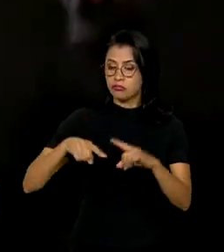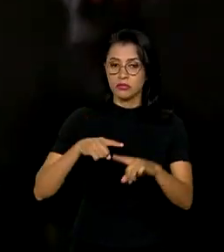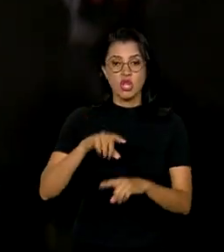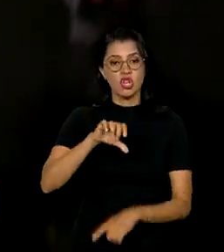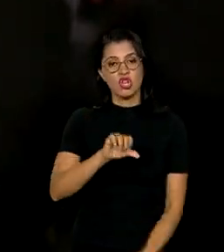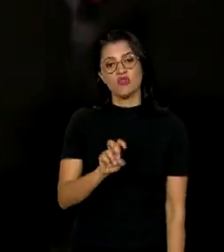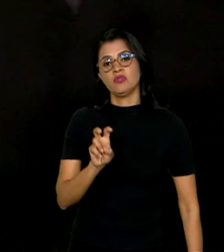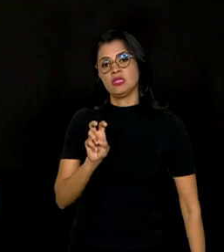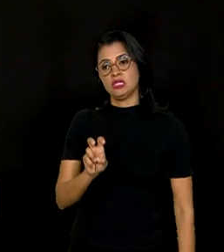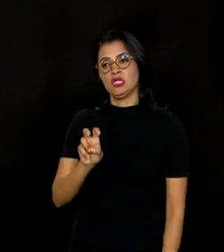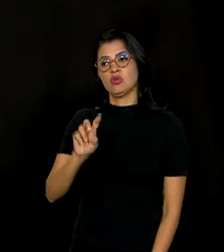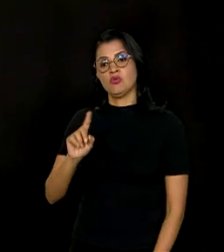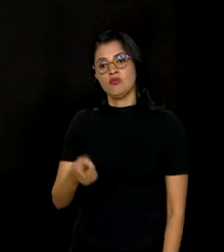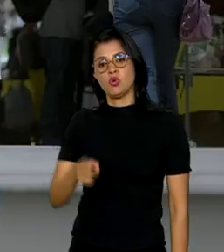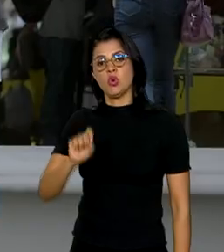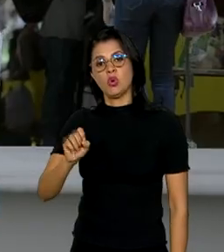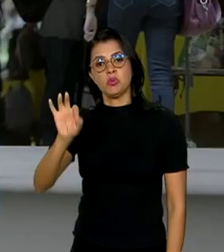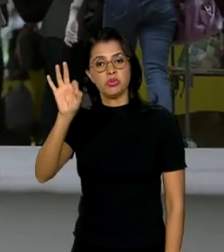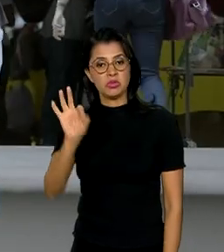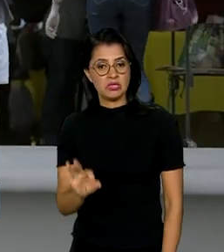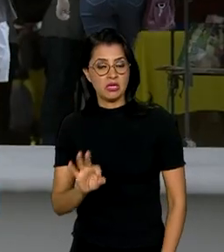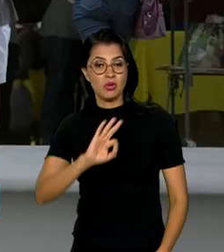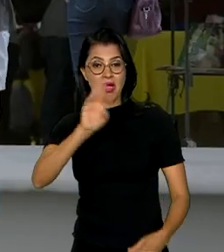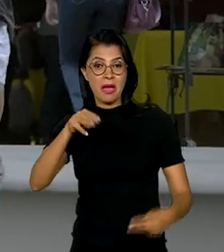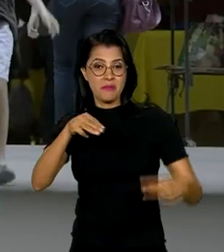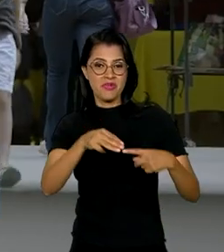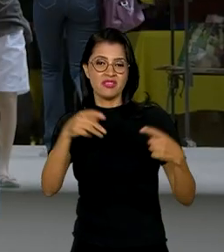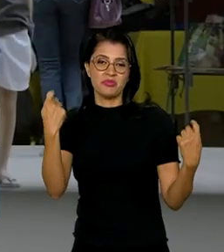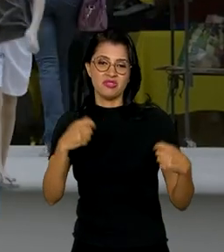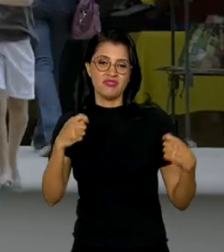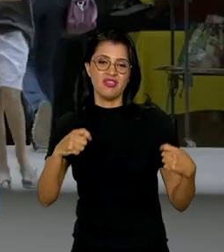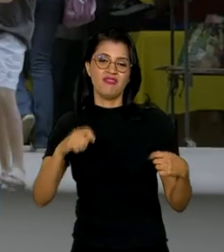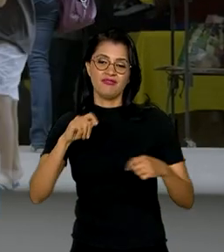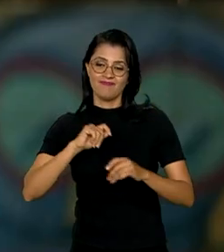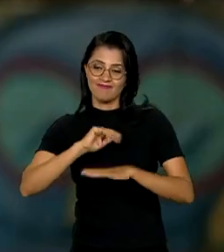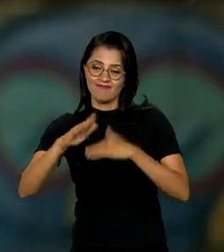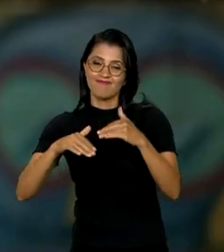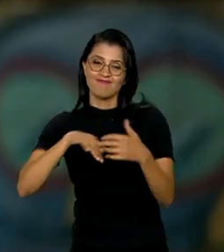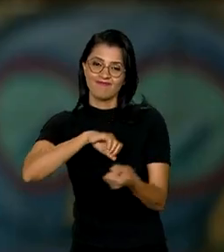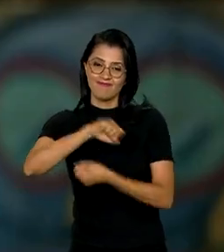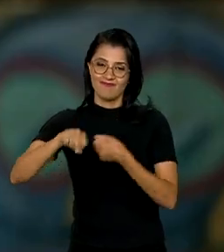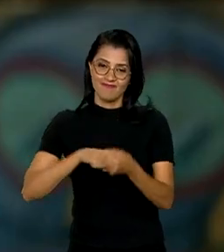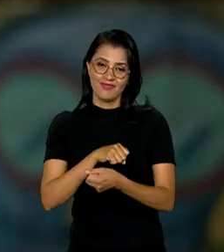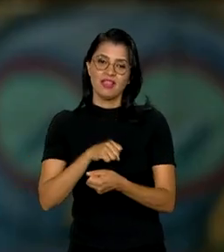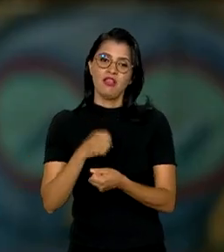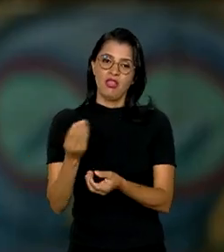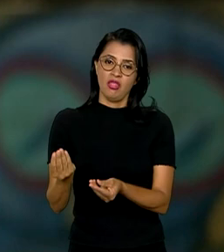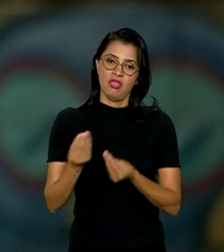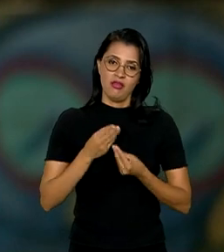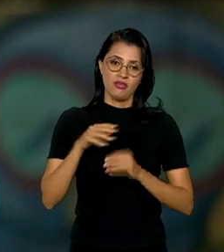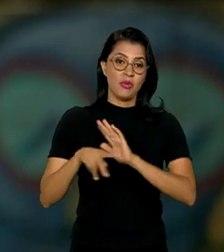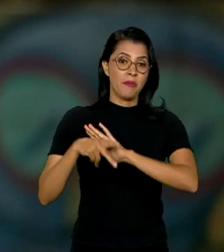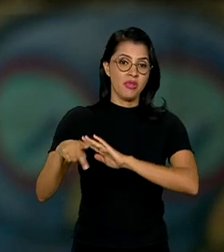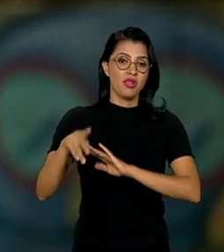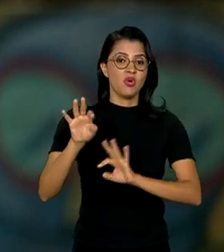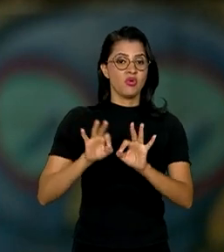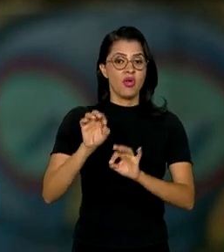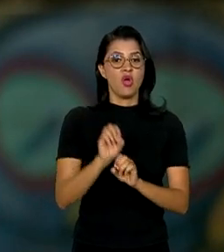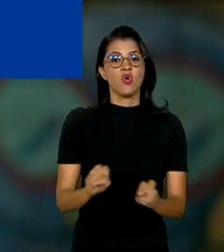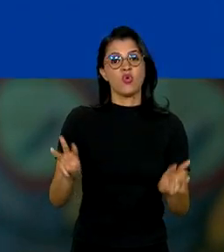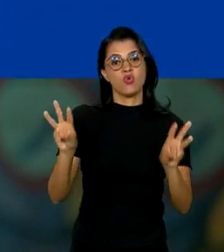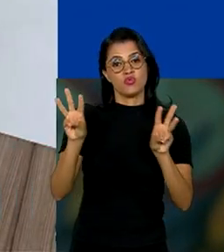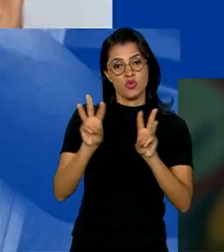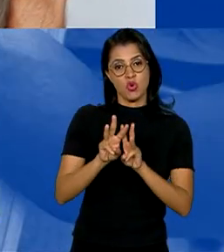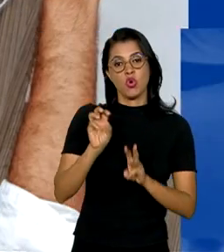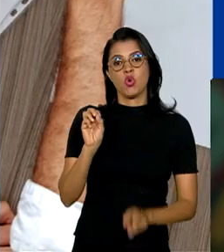95,8% das metas de desenvolvimento sustentável estabelecidos pela Organização das Nações